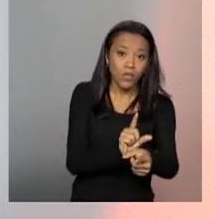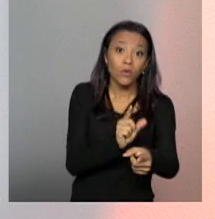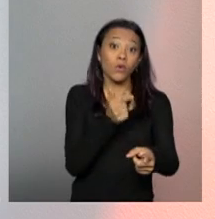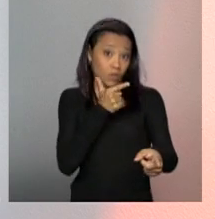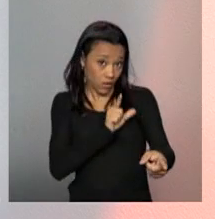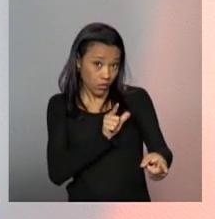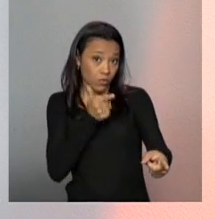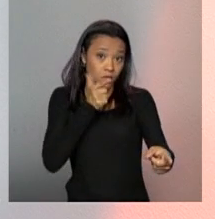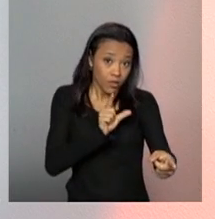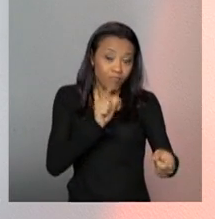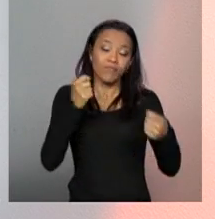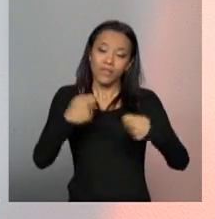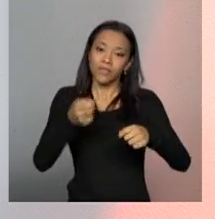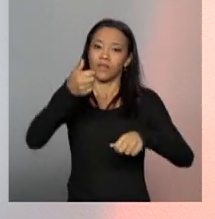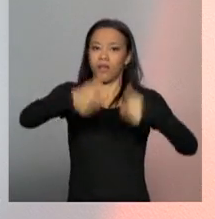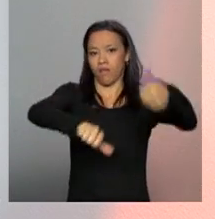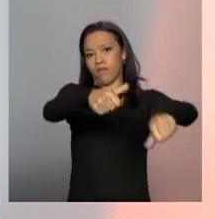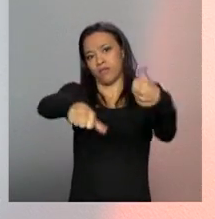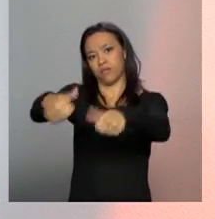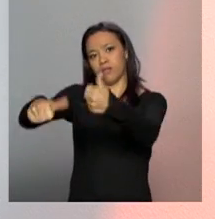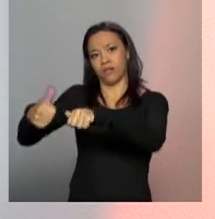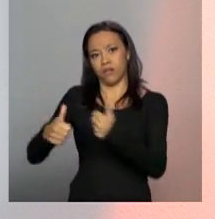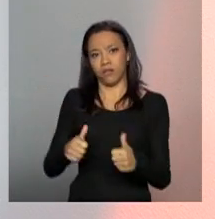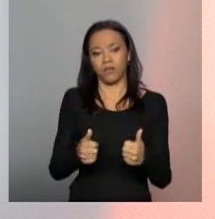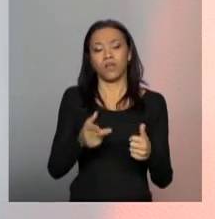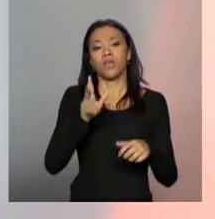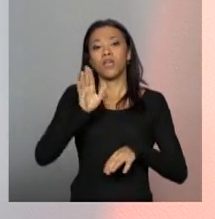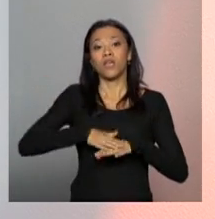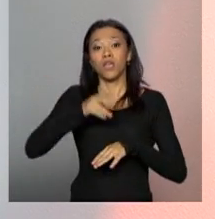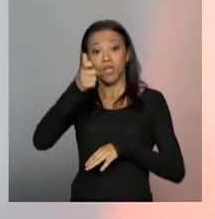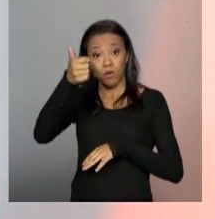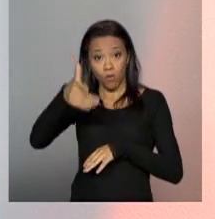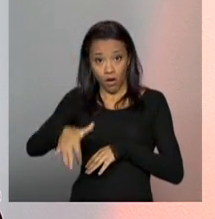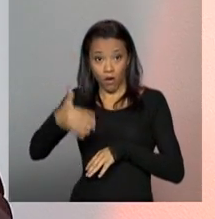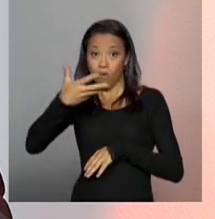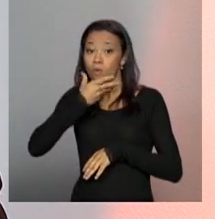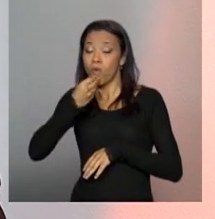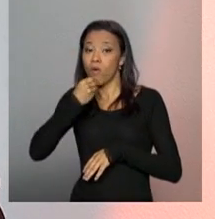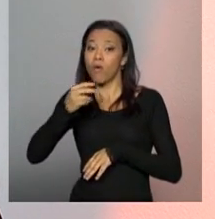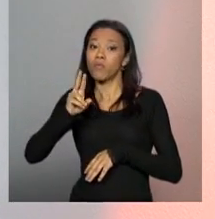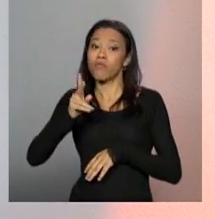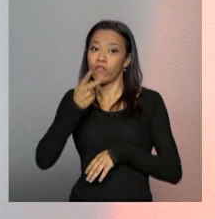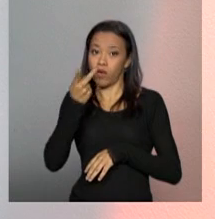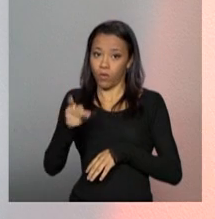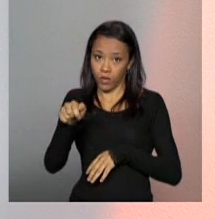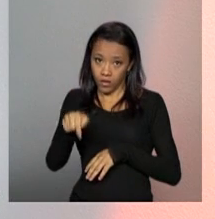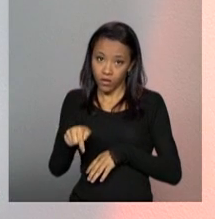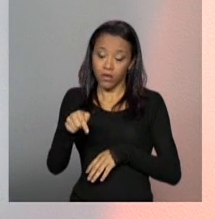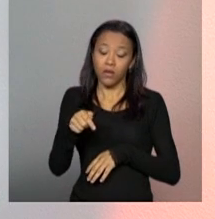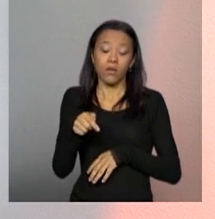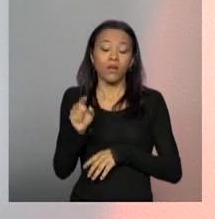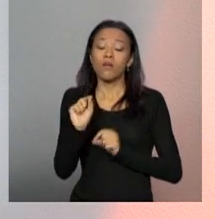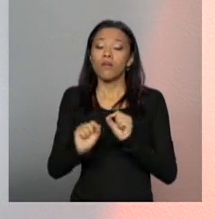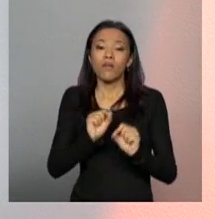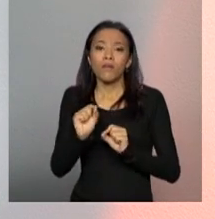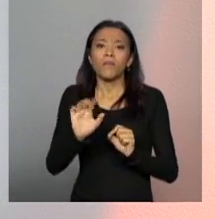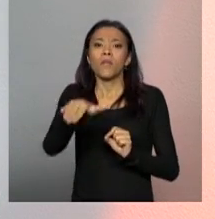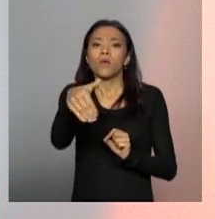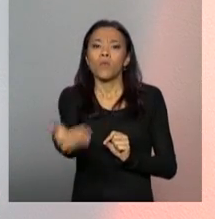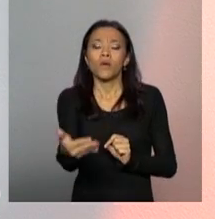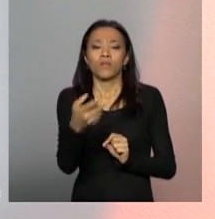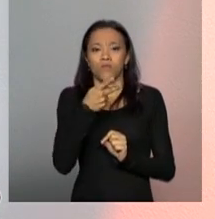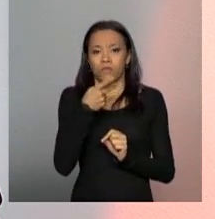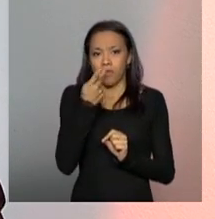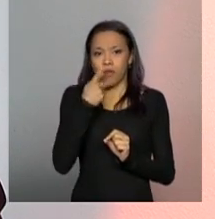correlacionando com o subtema A1 que o conselheiro Leovani colocou. Porque ao avaliar a qualidade das